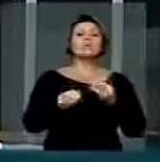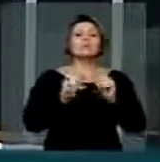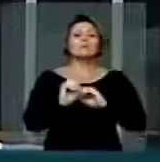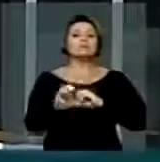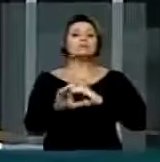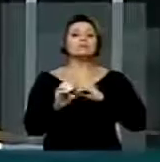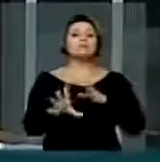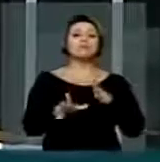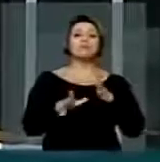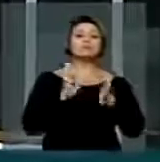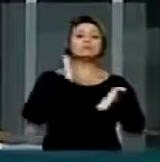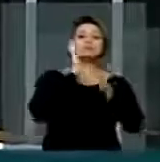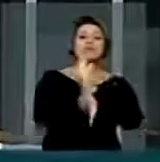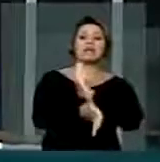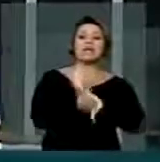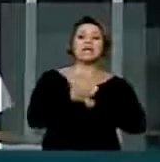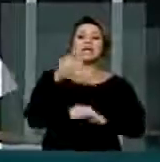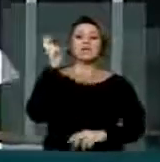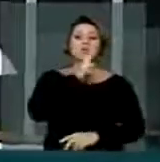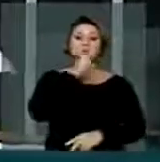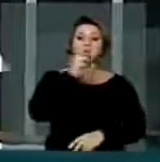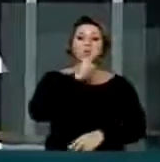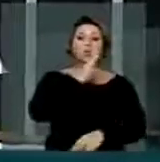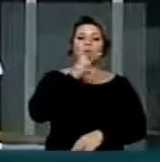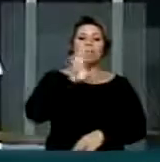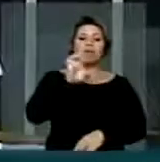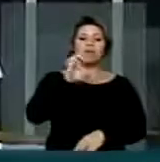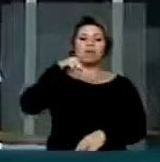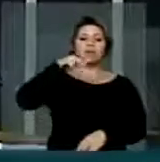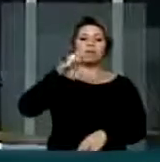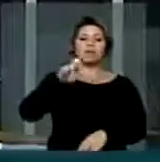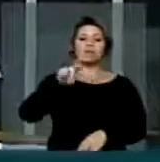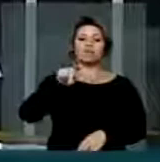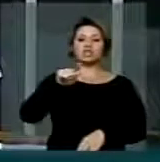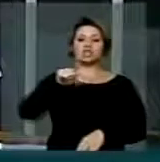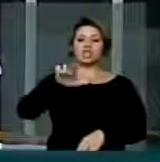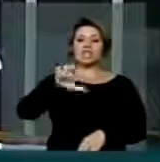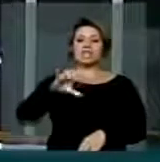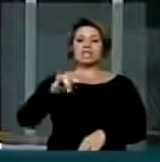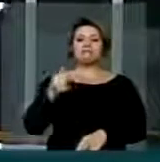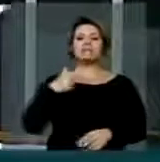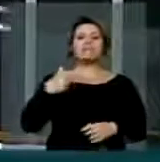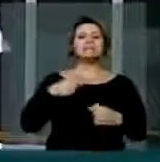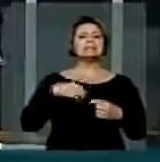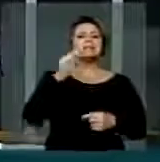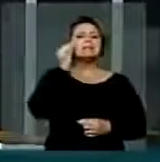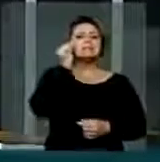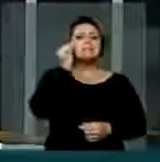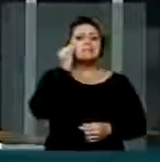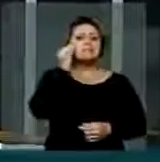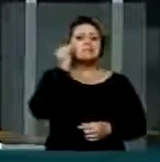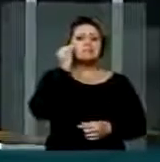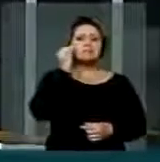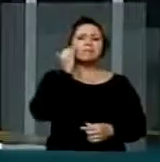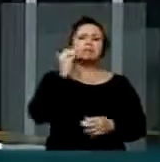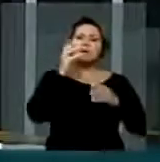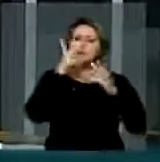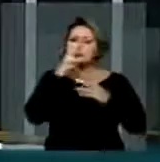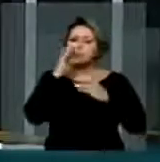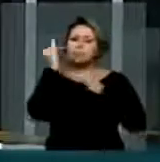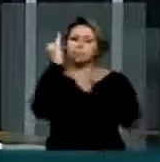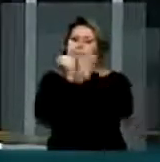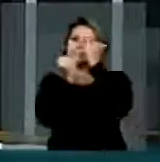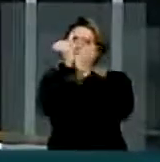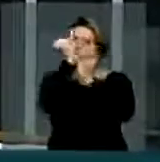e itens de segurança que devem estar no ambiente. São poucas as diferenças entre essas regras